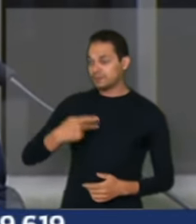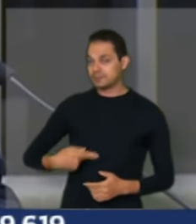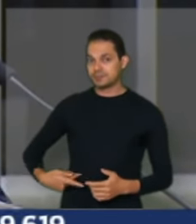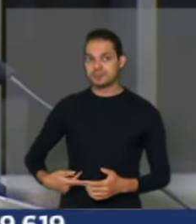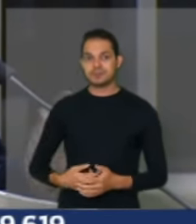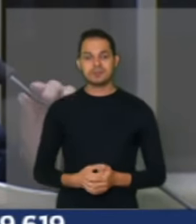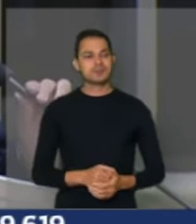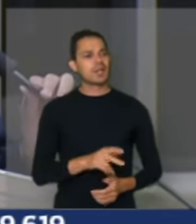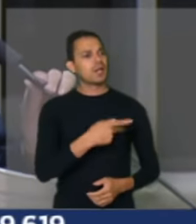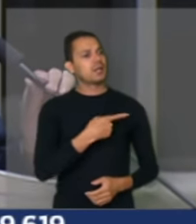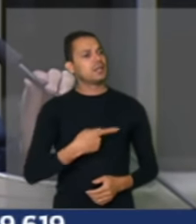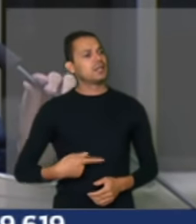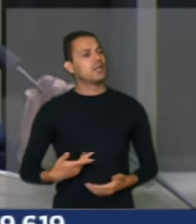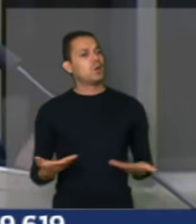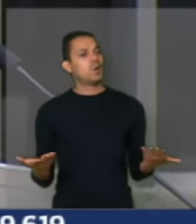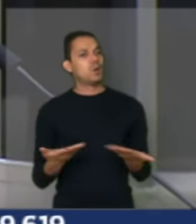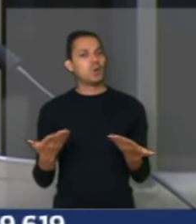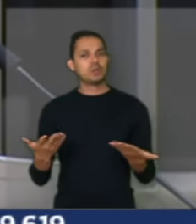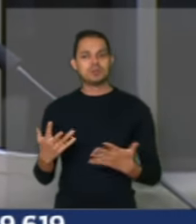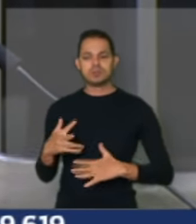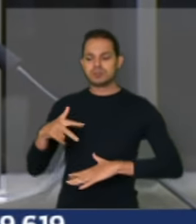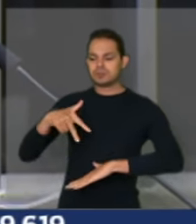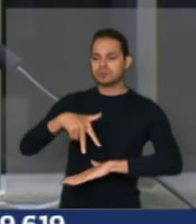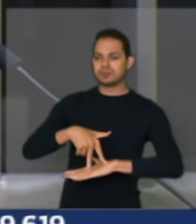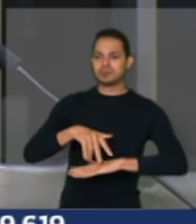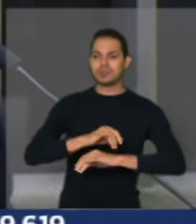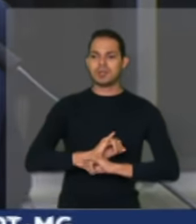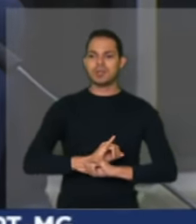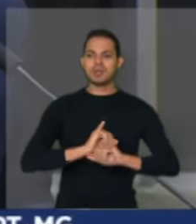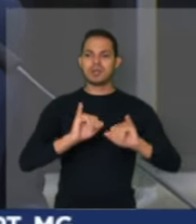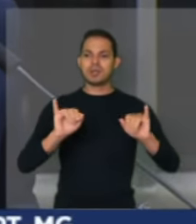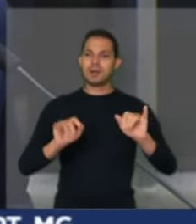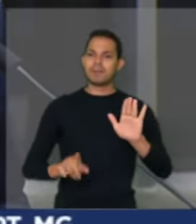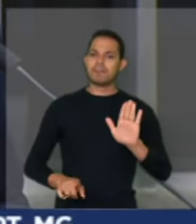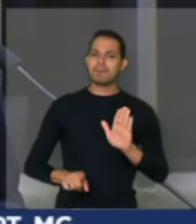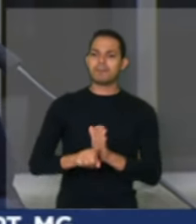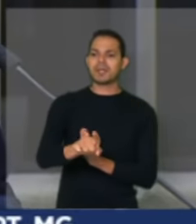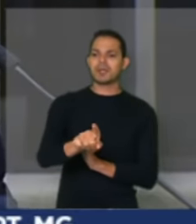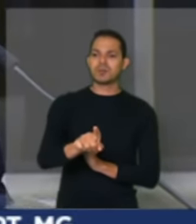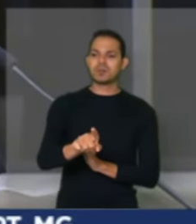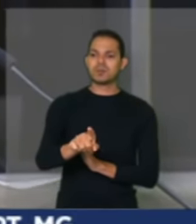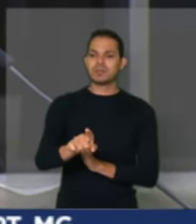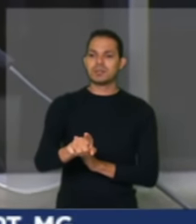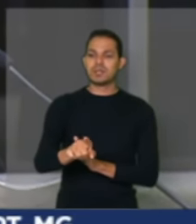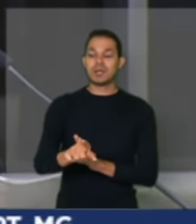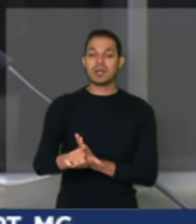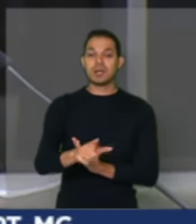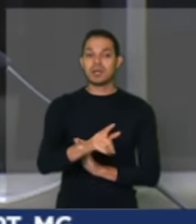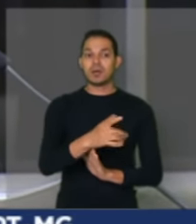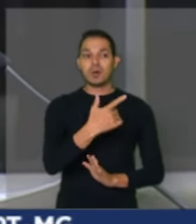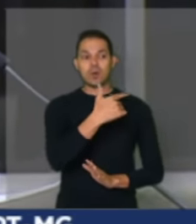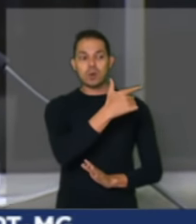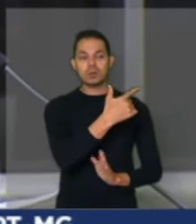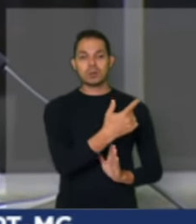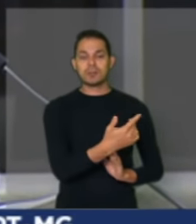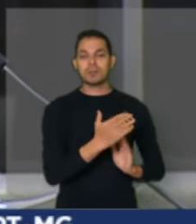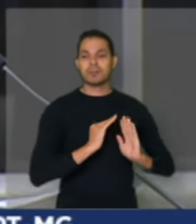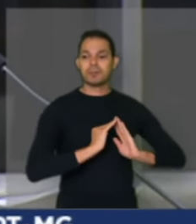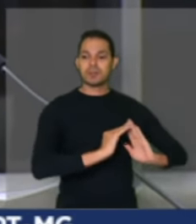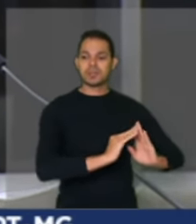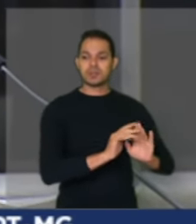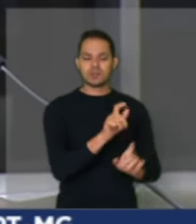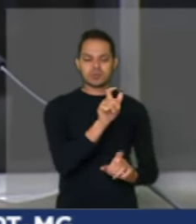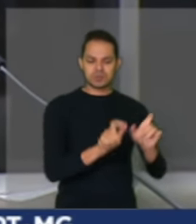Presidente, hoje eu vim à tribuna para fazer uma pergunta que me foi encomendada pelos servidores